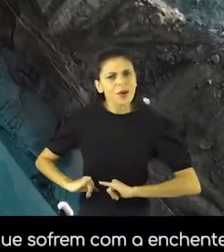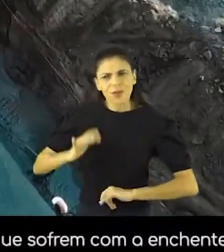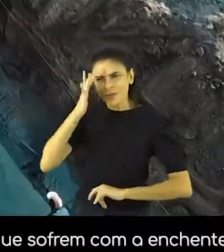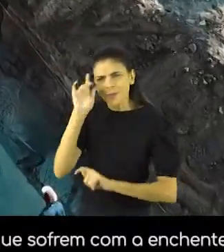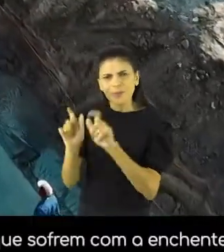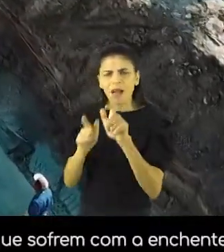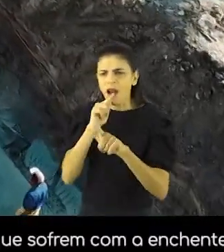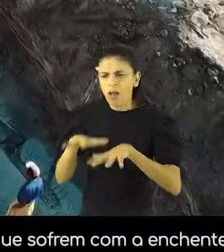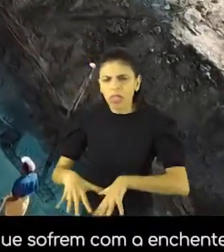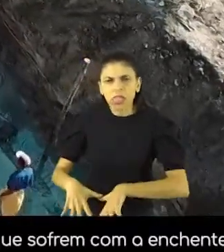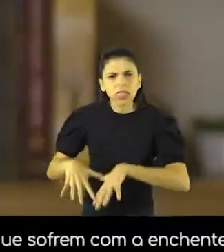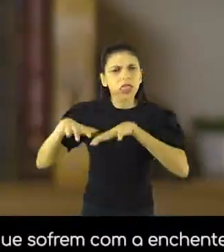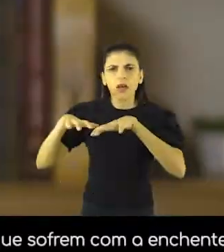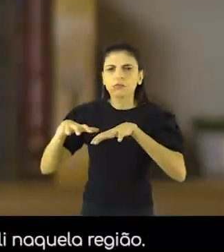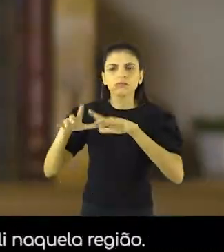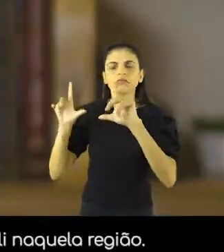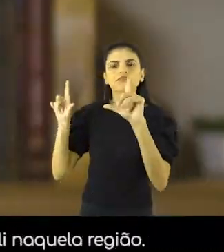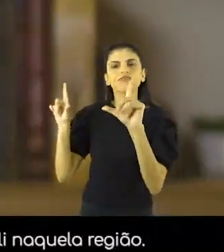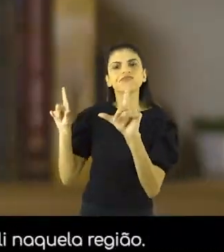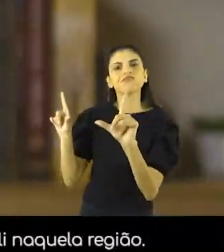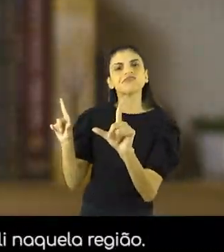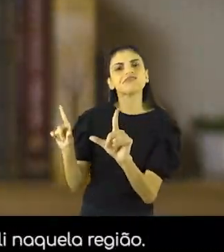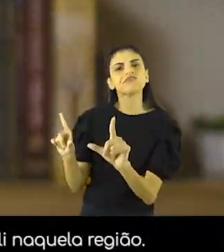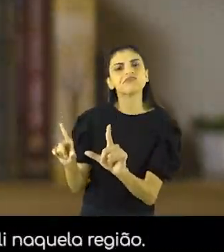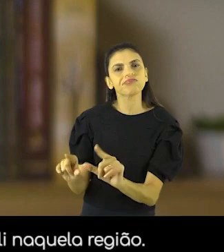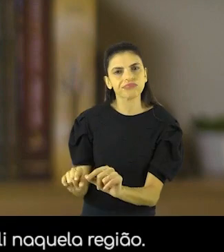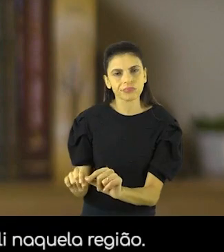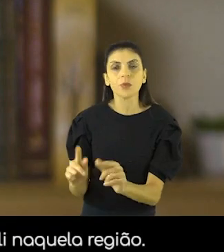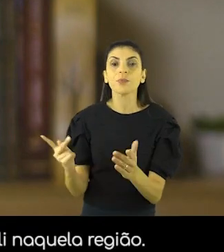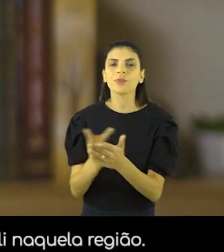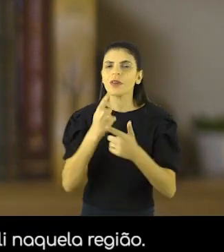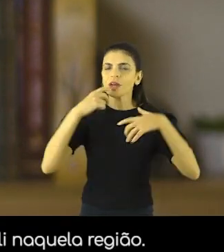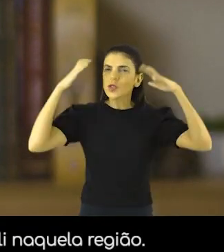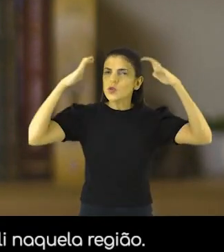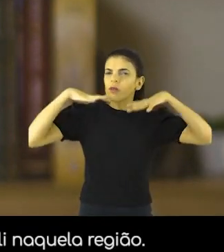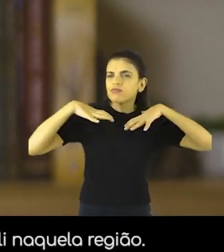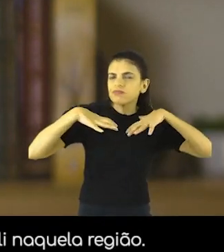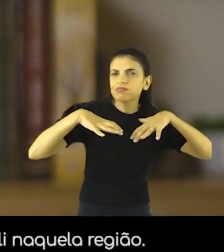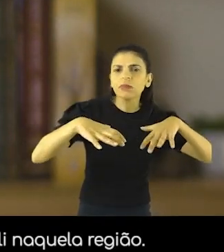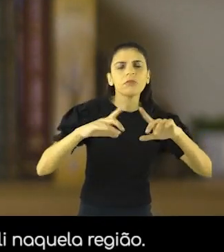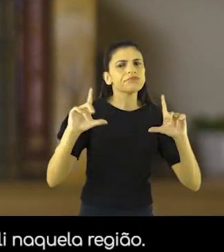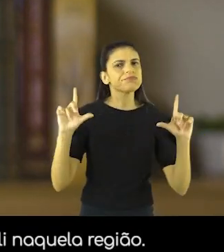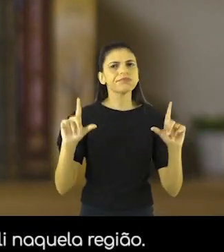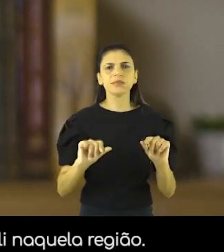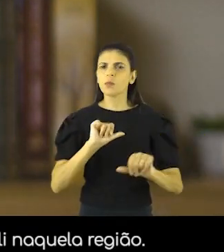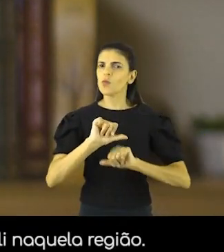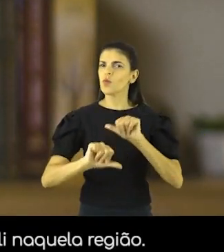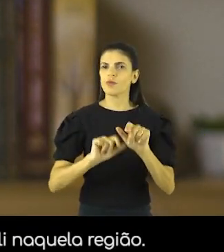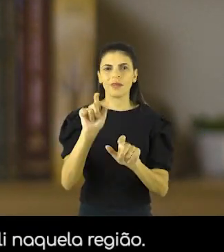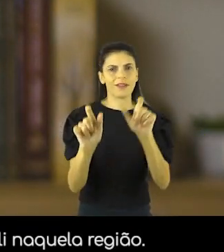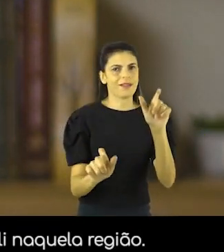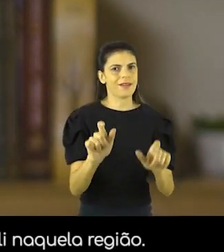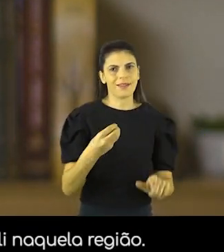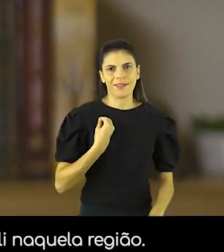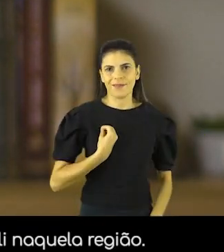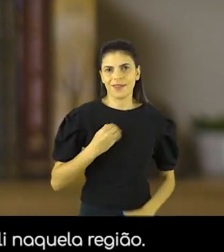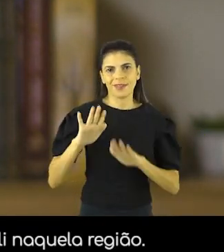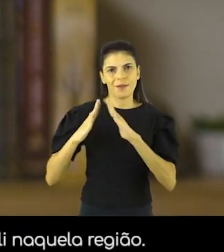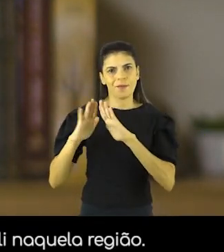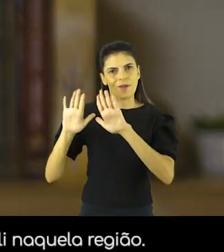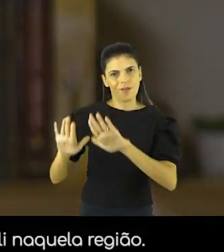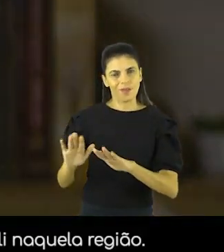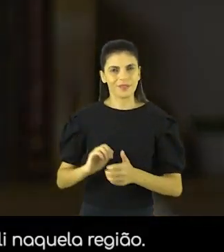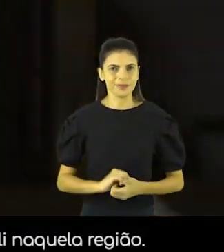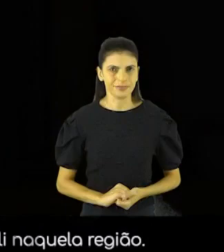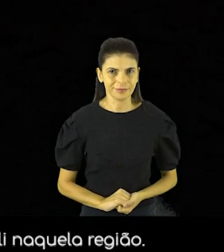sofrem com a enchente, vai diminuir muito o impacto da chuva ali naquela região e vai mudar a vida das